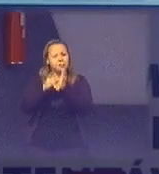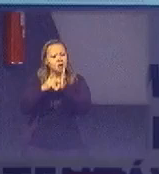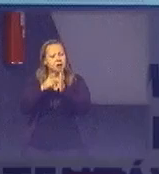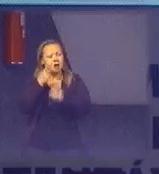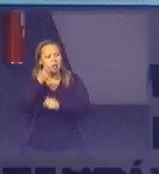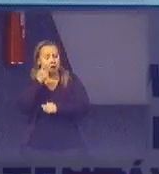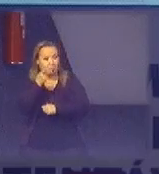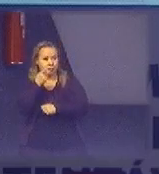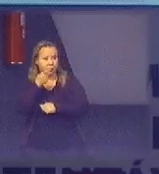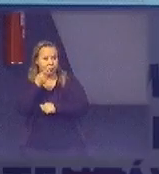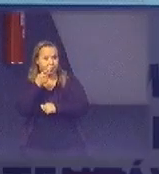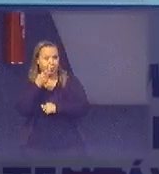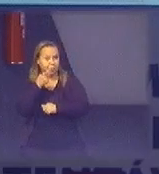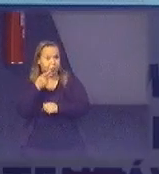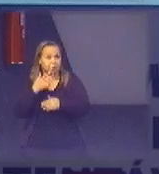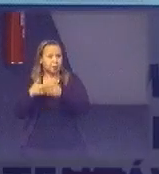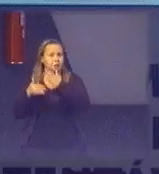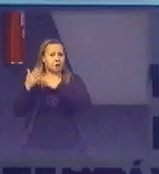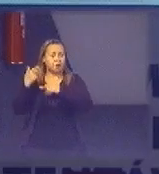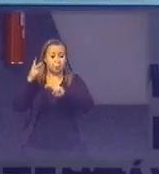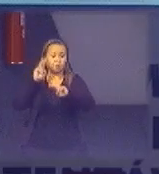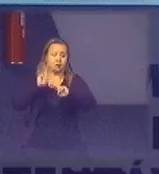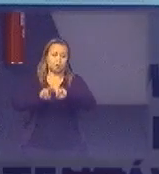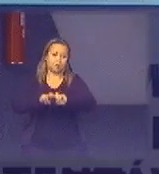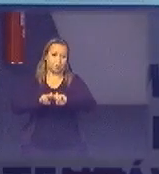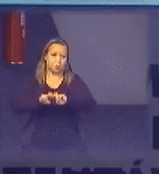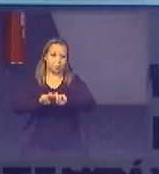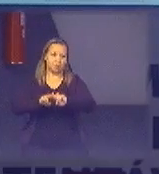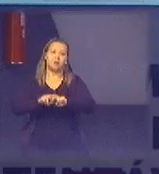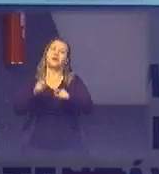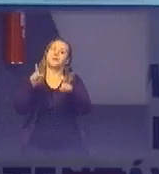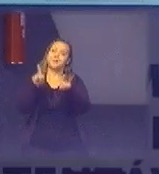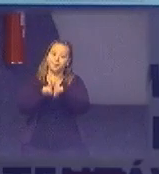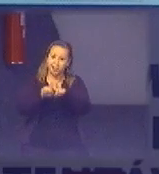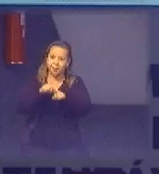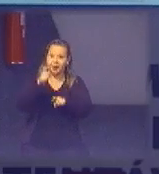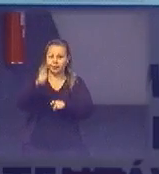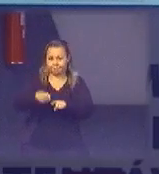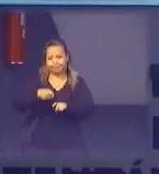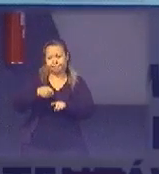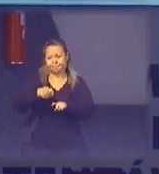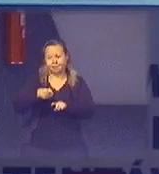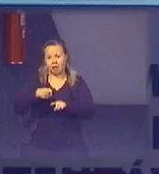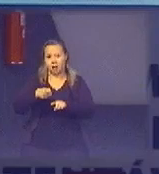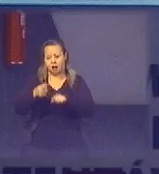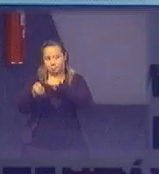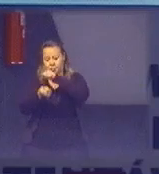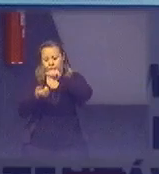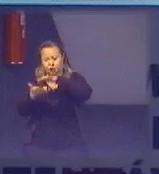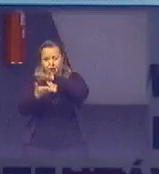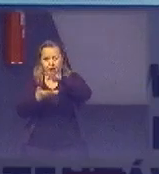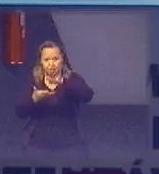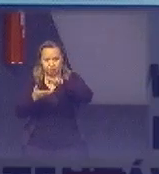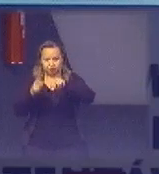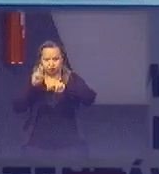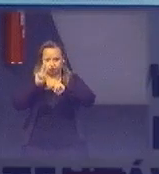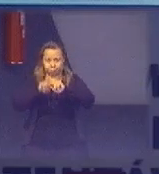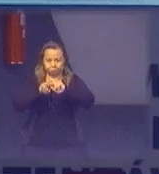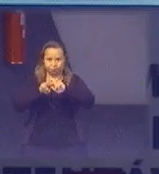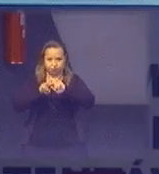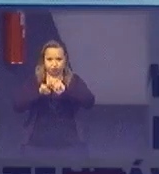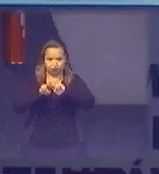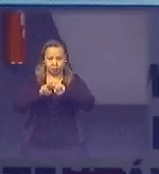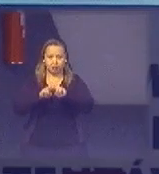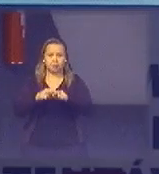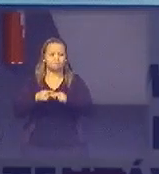ele fala sobre os egressos sistema prisional mas é a sustentabilidade gente tá e eu nem coloquei a lei complementar 123 aí o decreto regulamenta